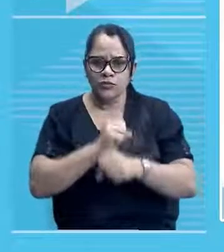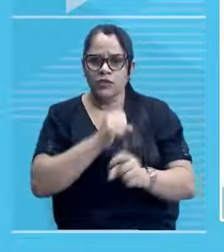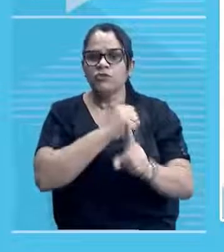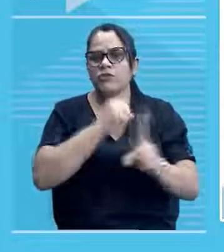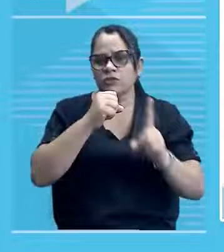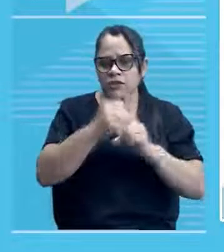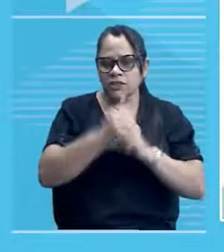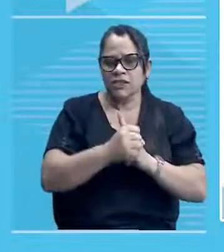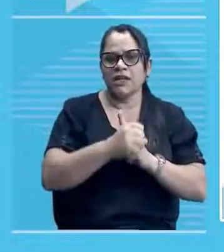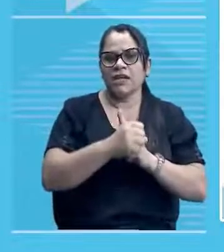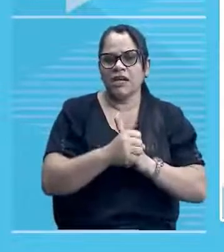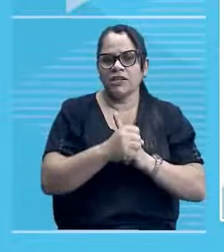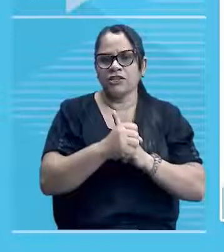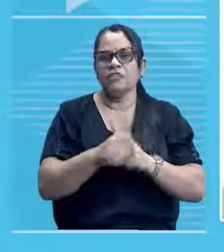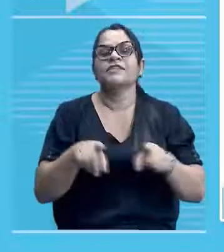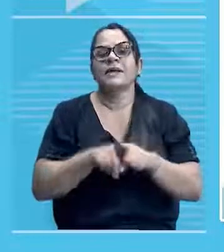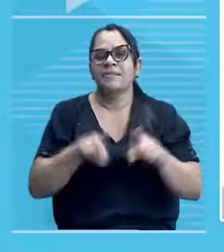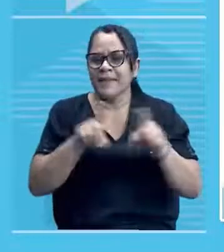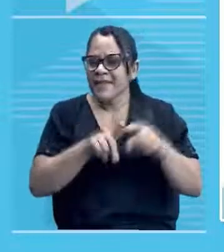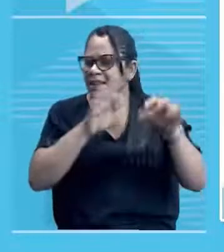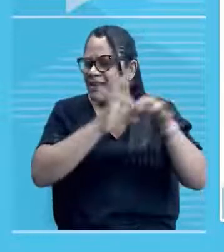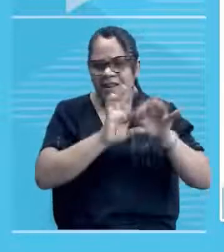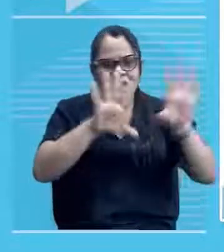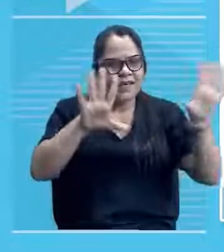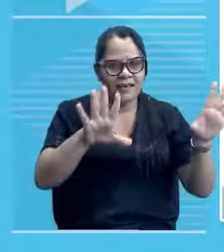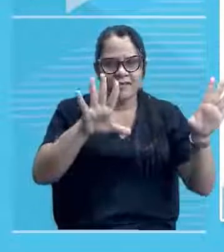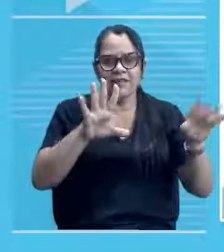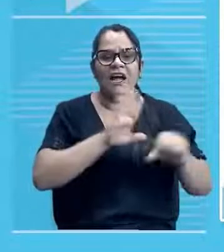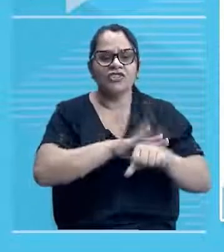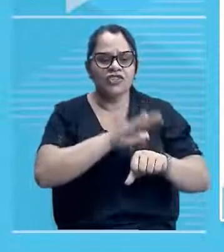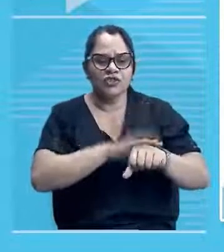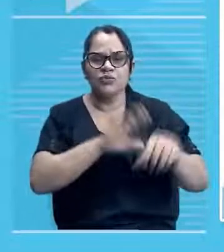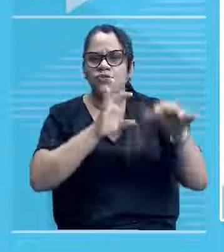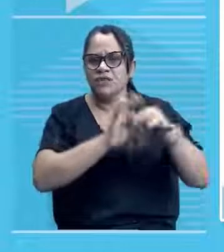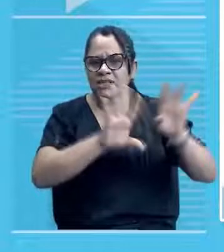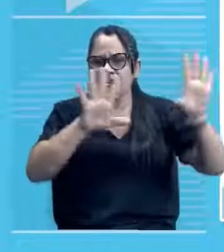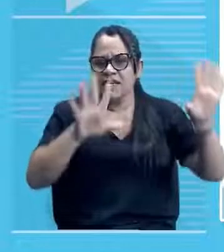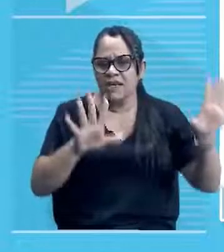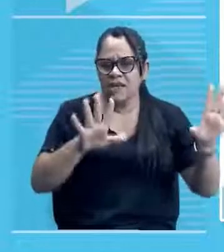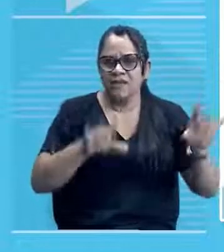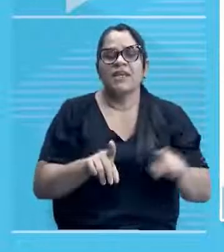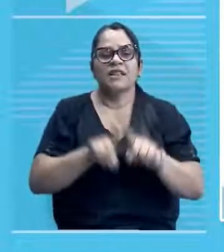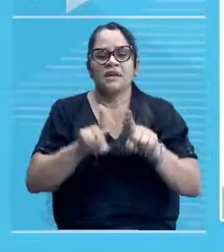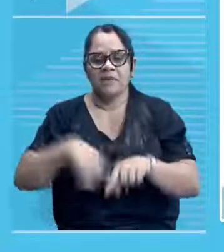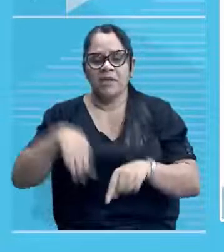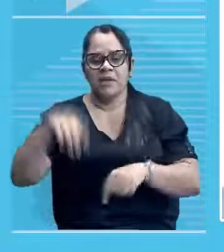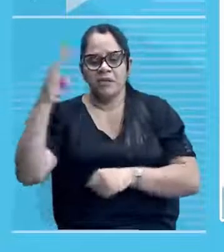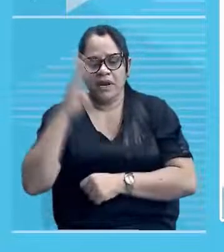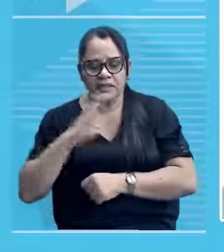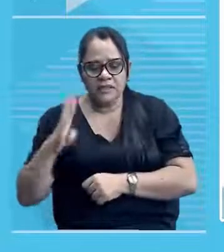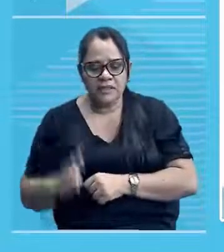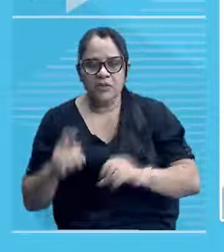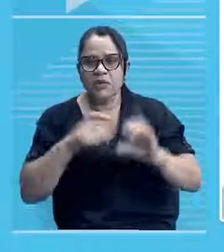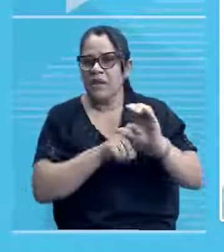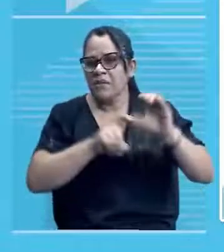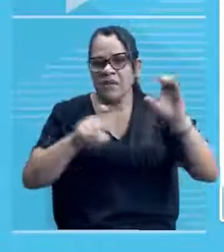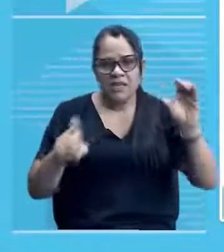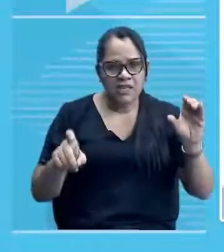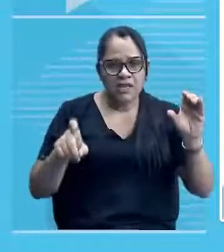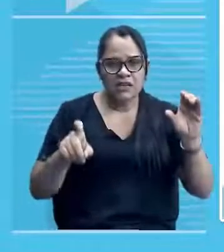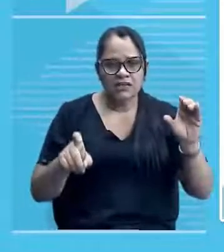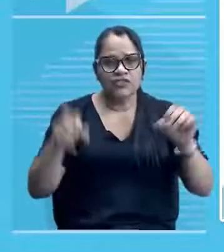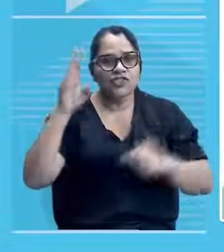autônoma e um Brasil independente e dono de suas próprias